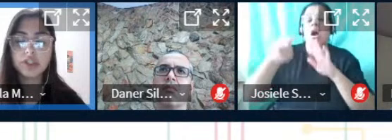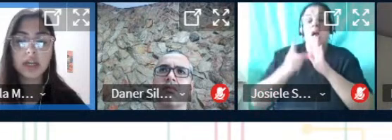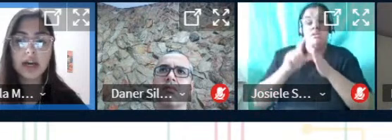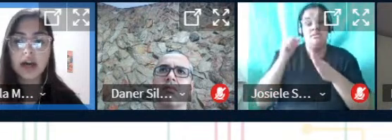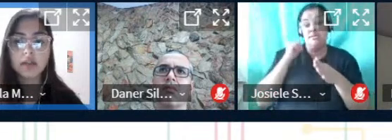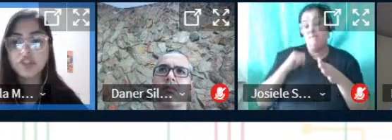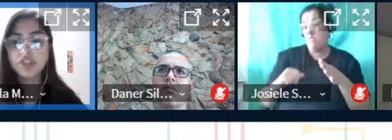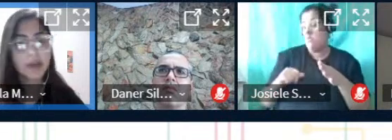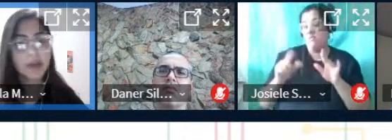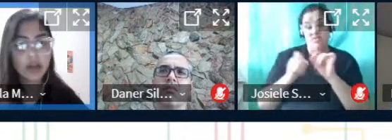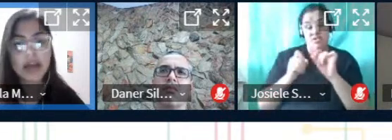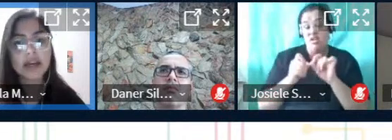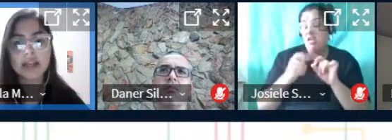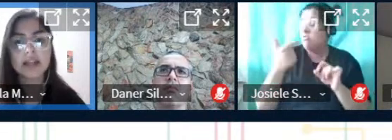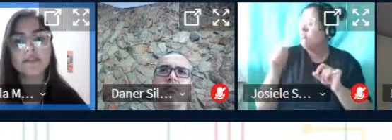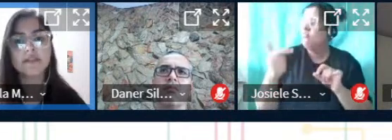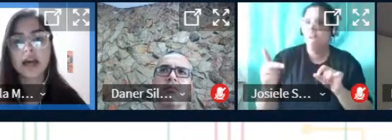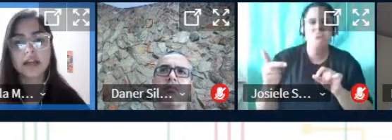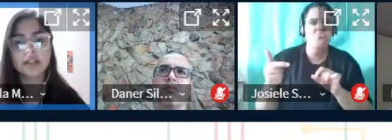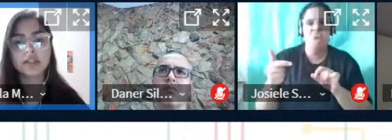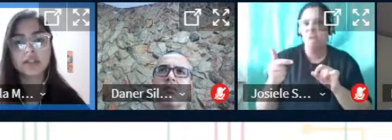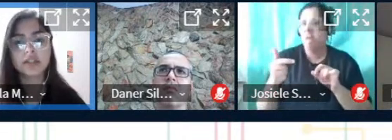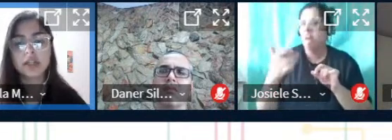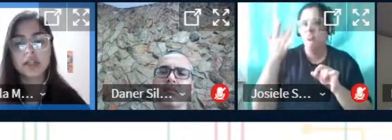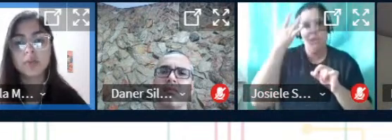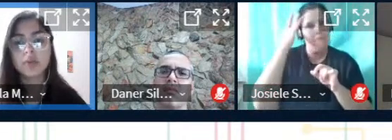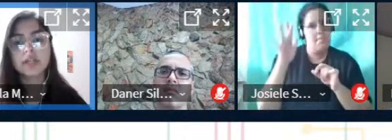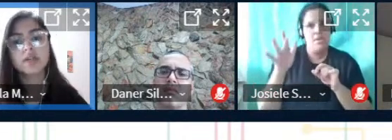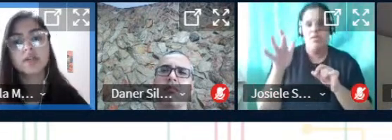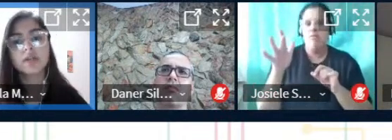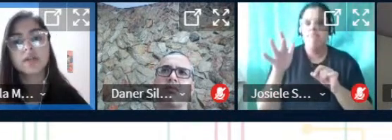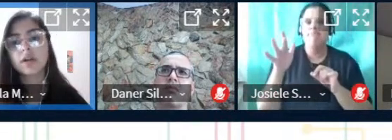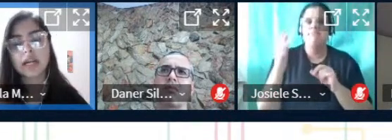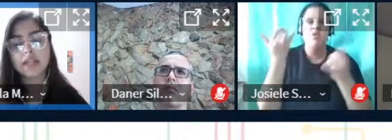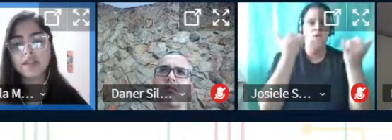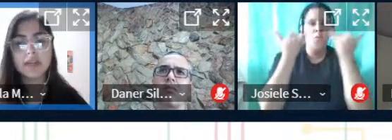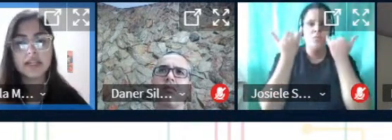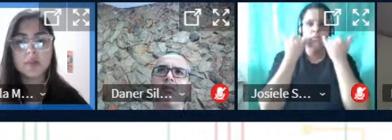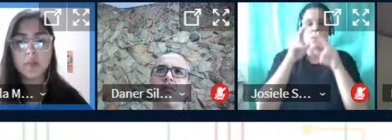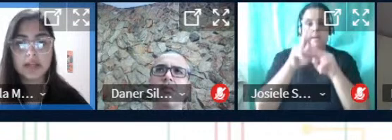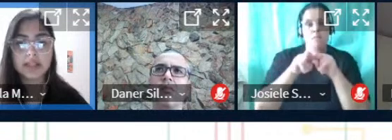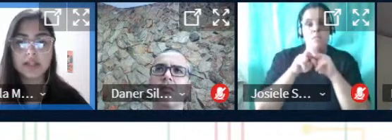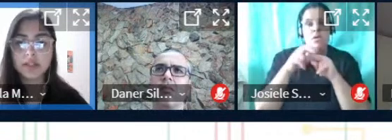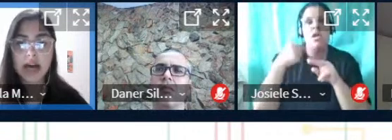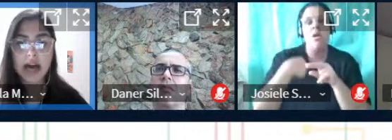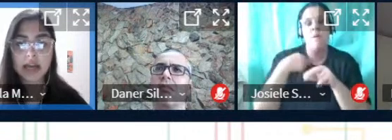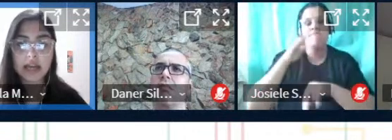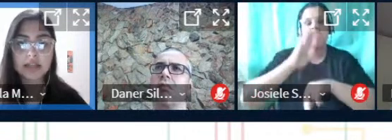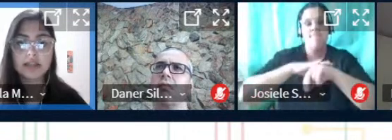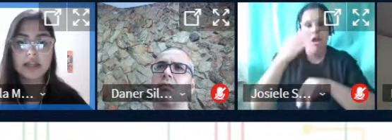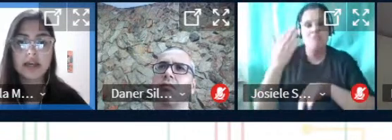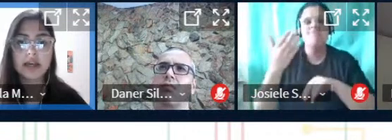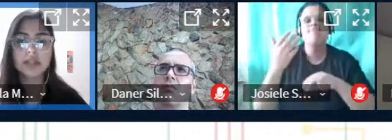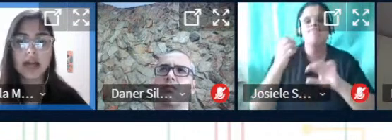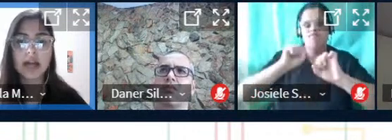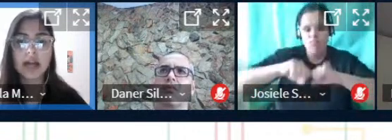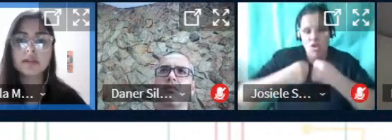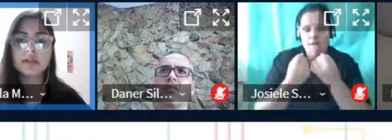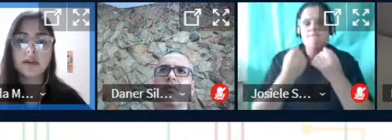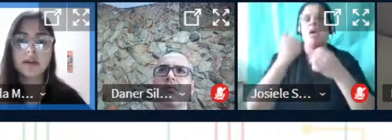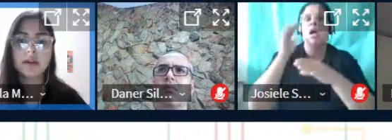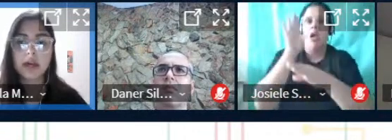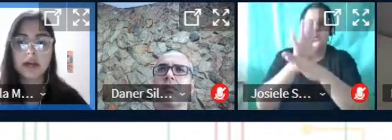eu não tinha não tinha a menor ideia né na verdade e por isso eu estou cada vez mais disposta a ajudar eles né